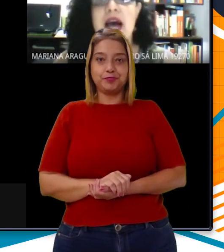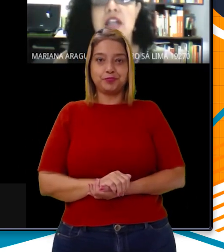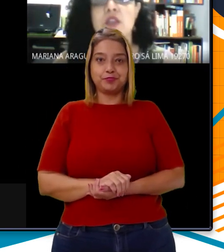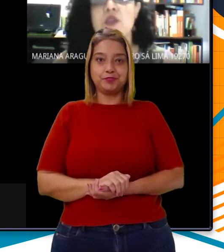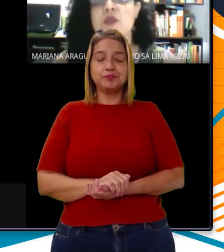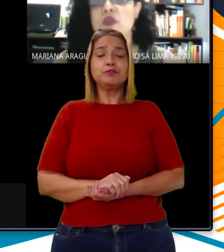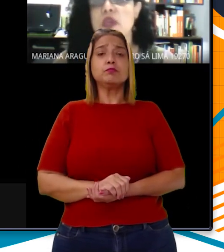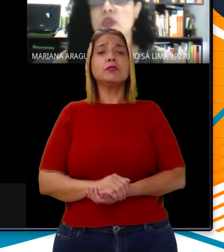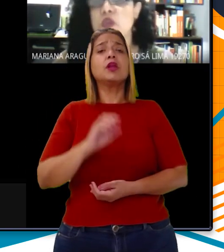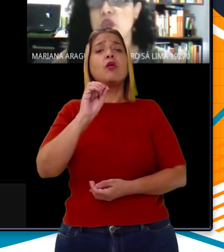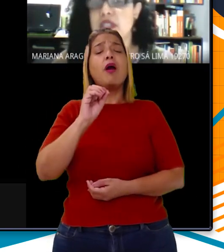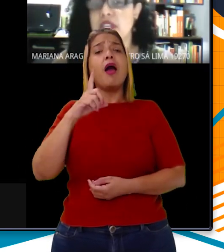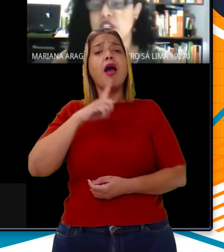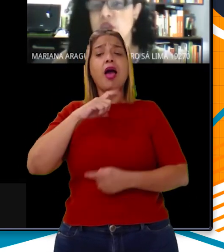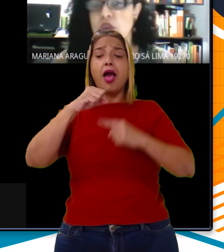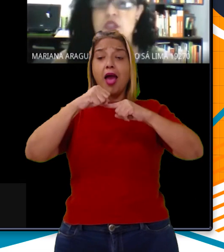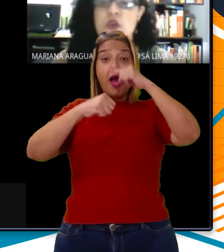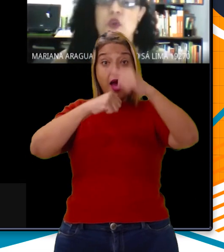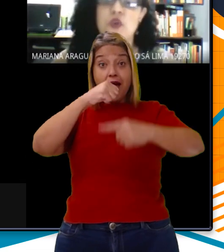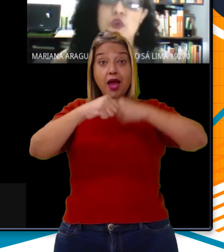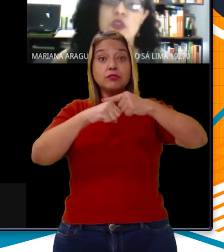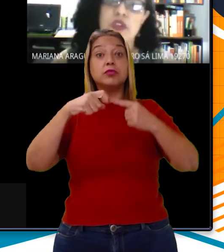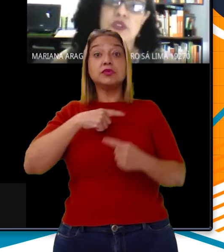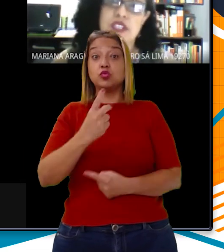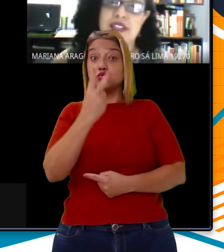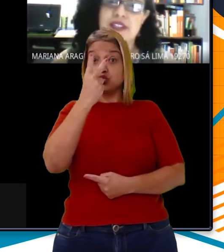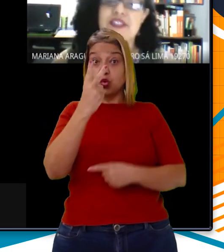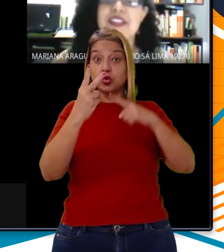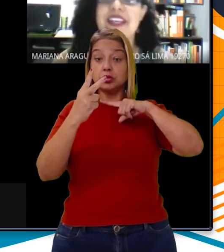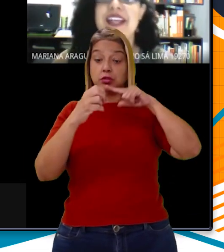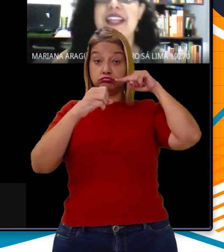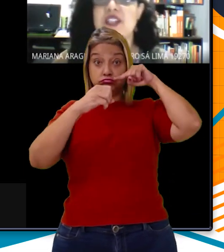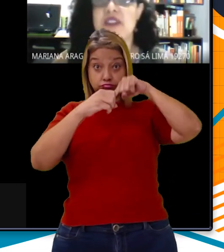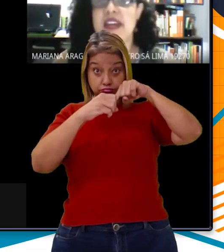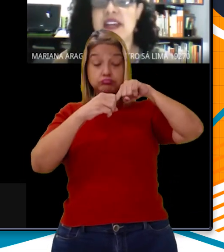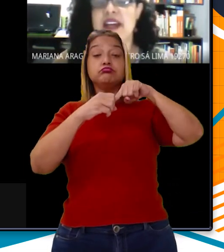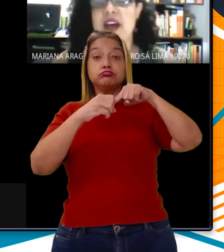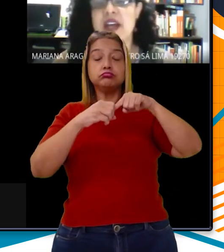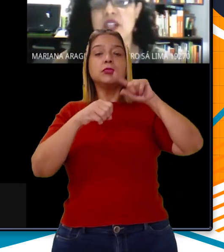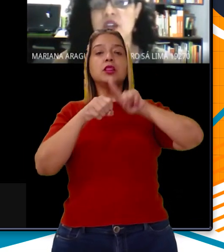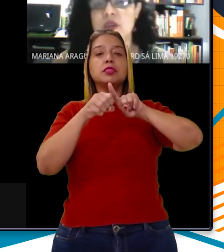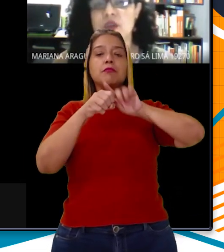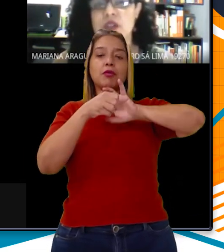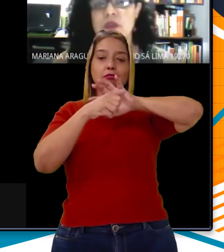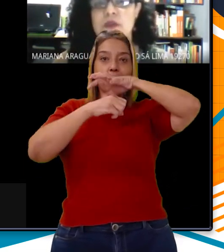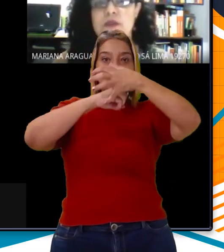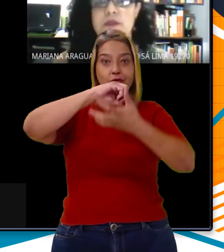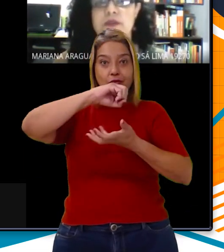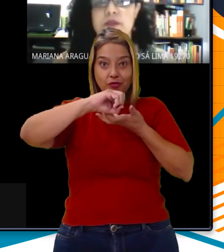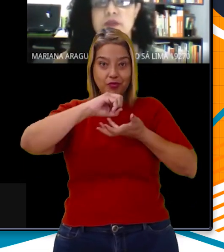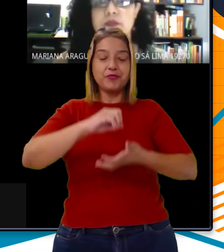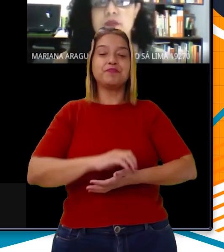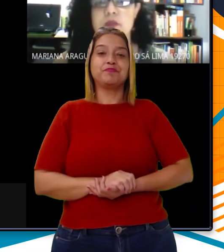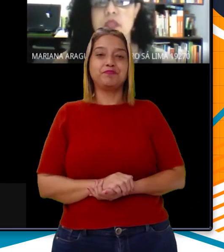Átomos possuem duas regiões, o núcleo no centro e a eletrosfera ao redor do núcleo.